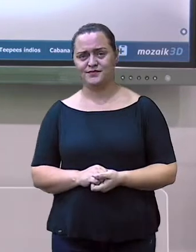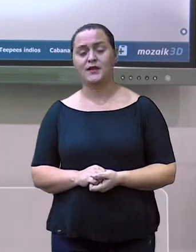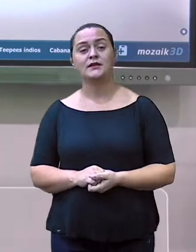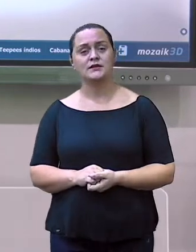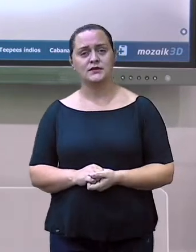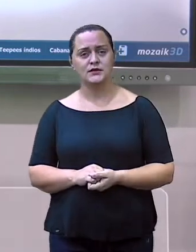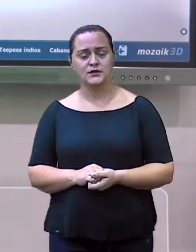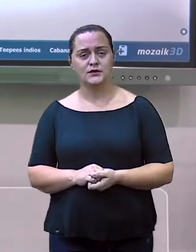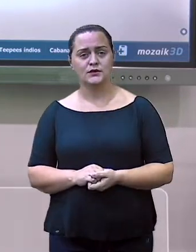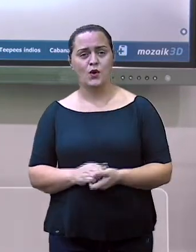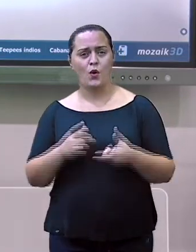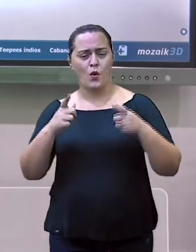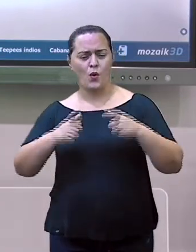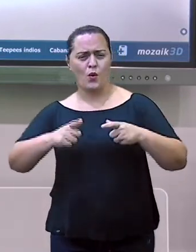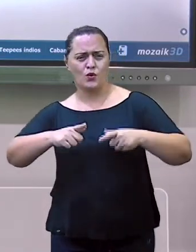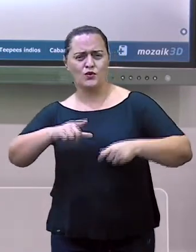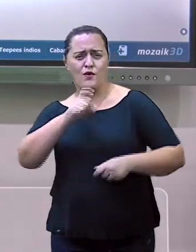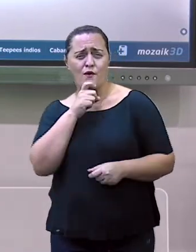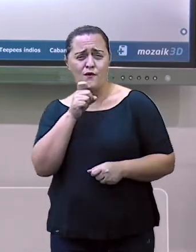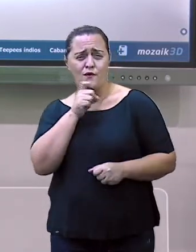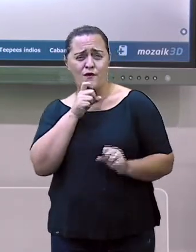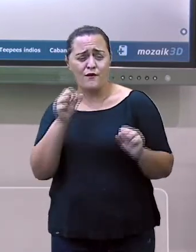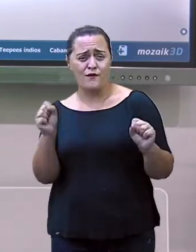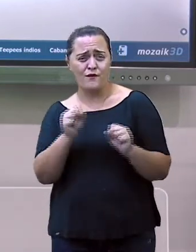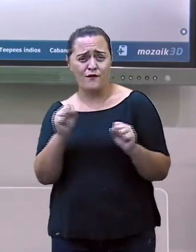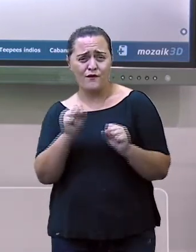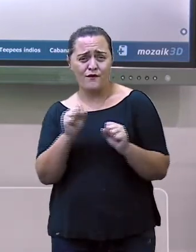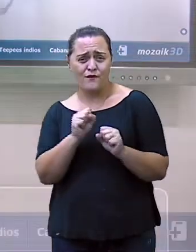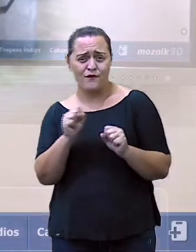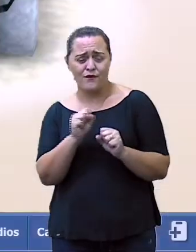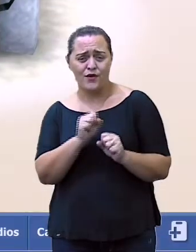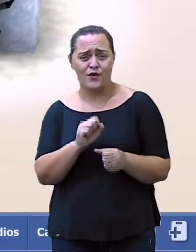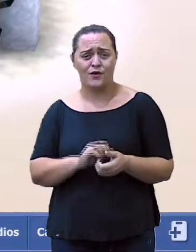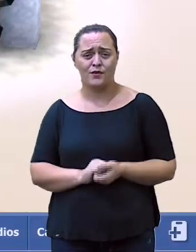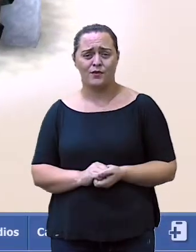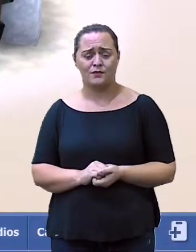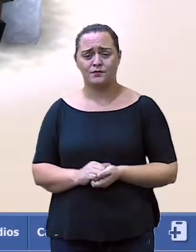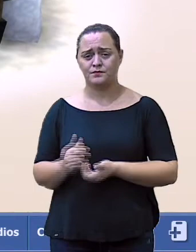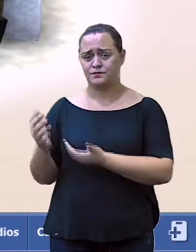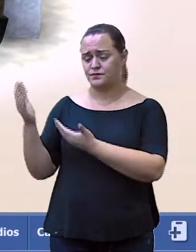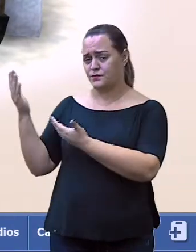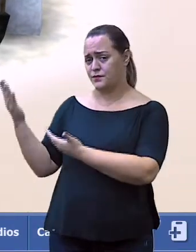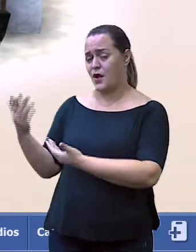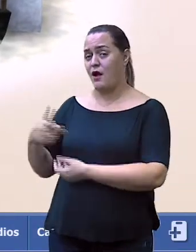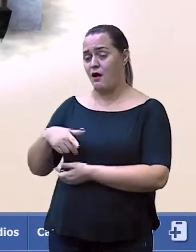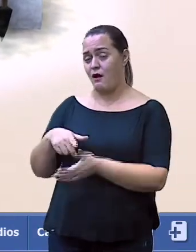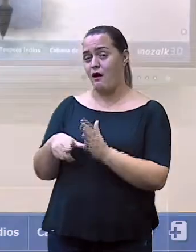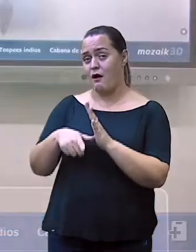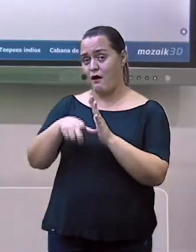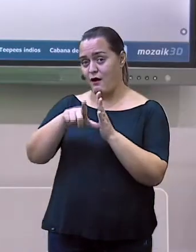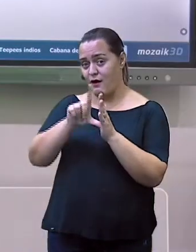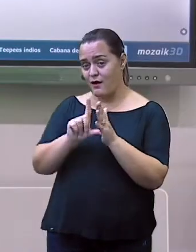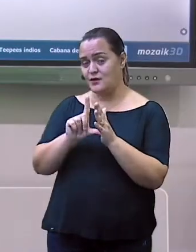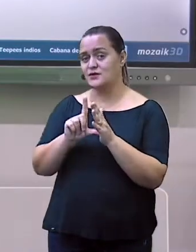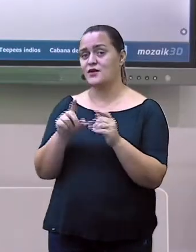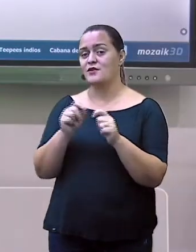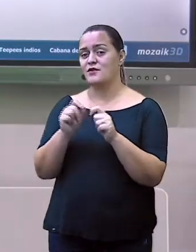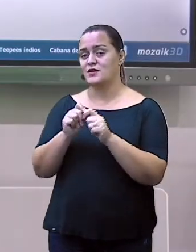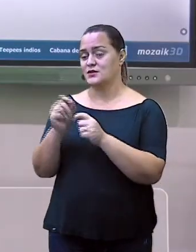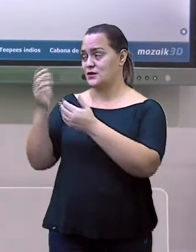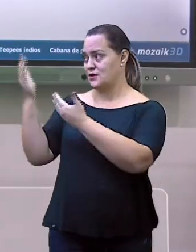esquimós, não vivem mais em iglus. Suas casas são feitas de madeiras resistentes e confortáveis.